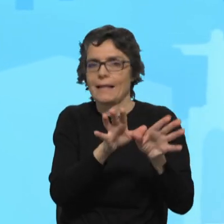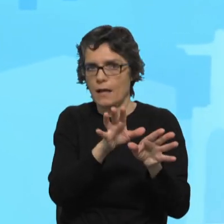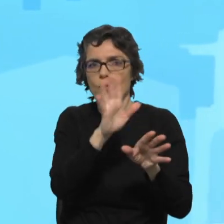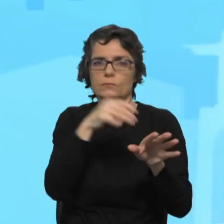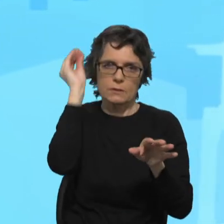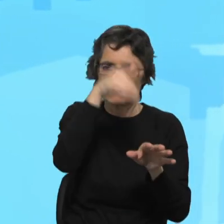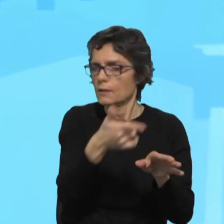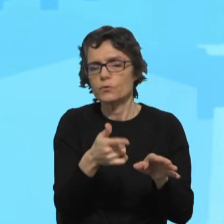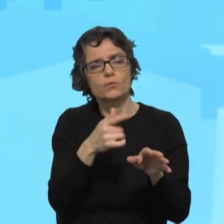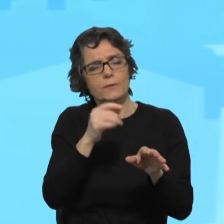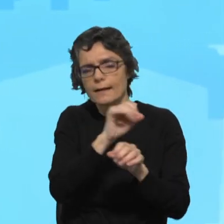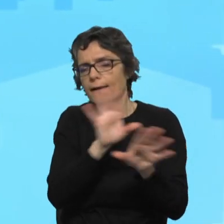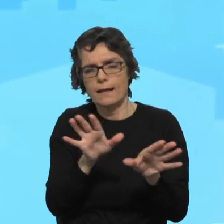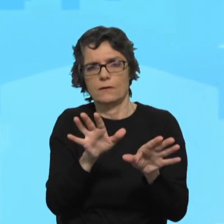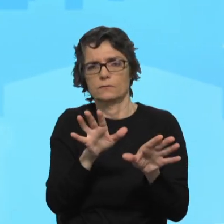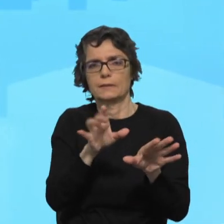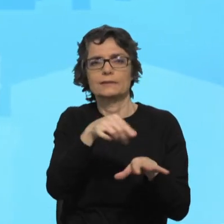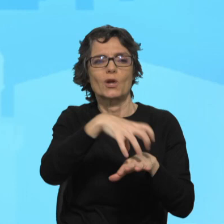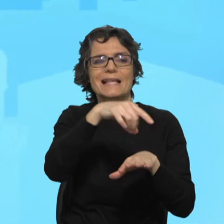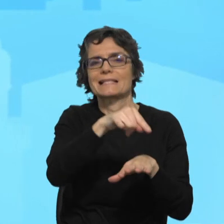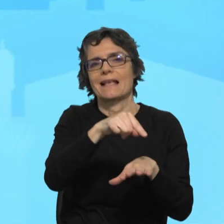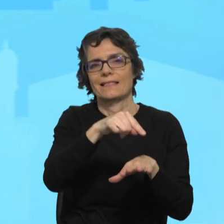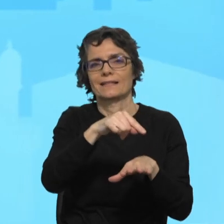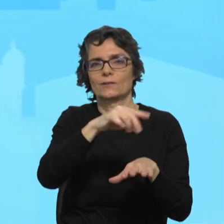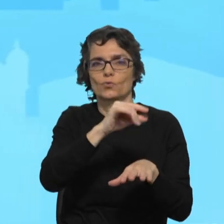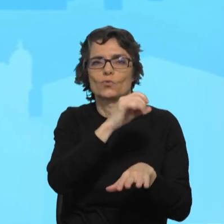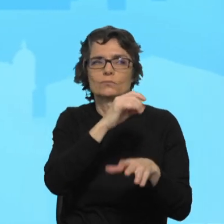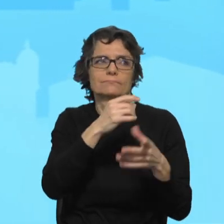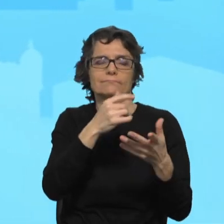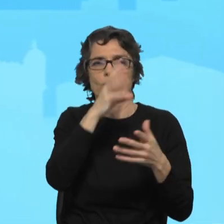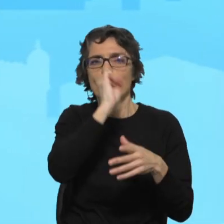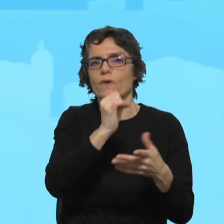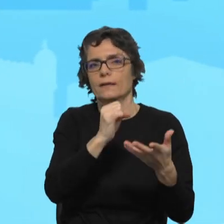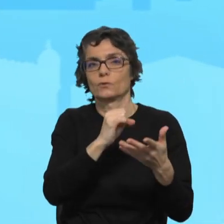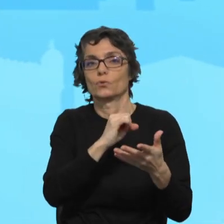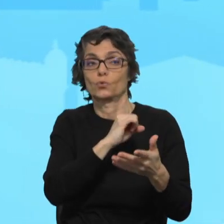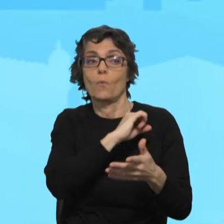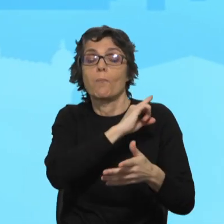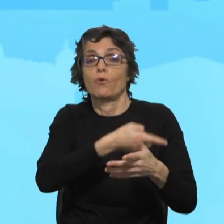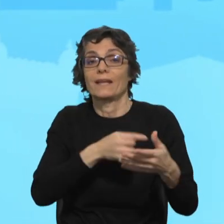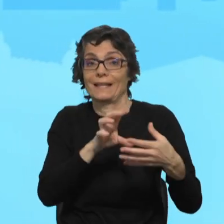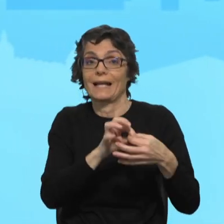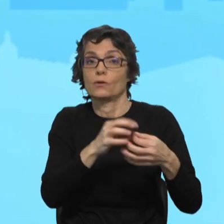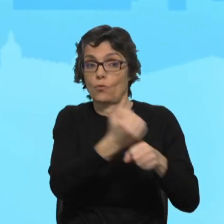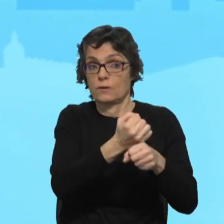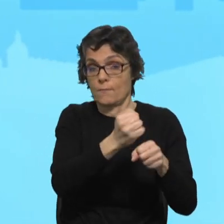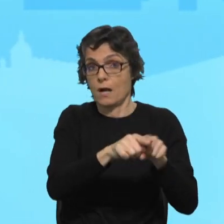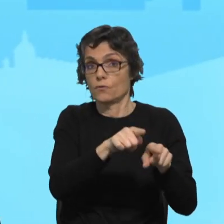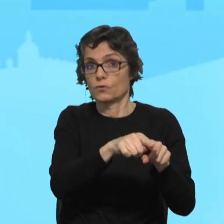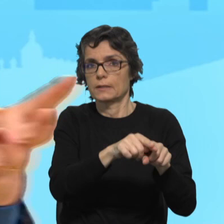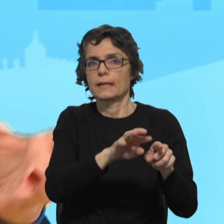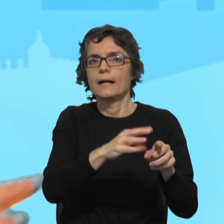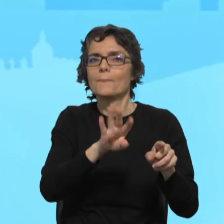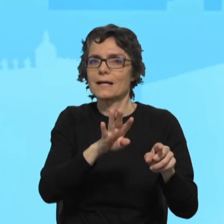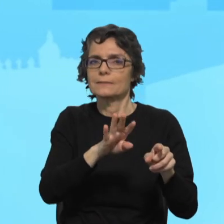Assembleia da República, a sede do poder, do poder neste sentido de serviço, eu acho